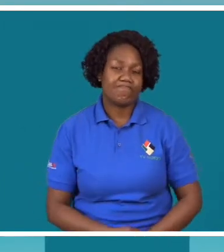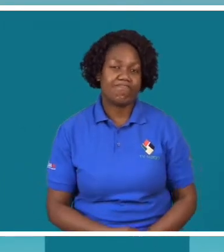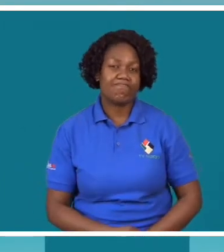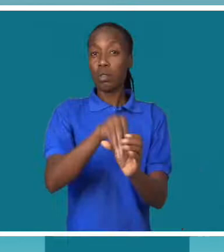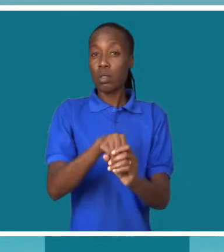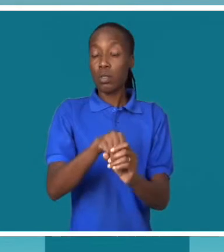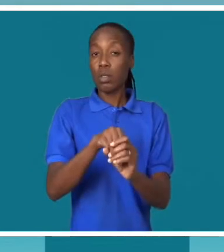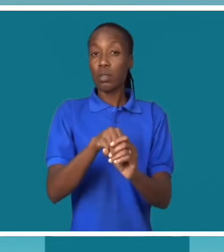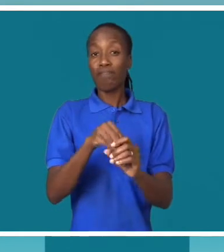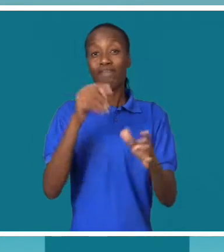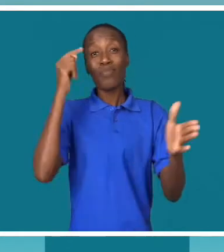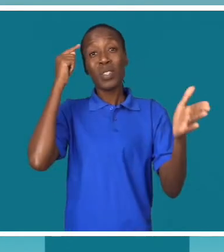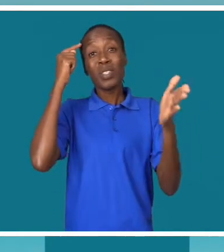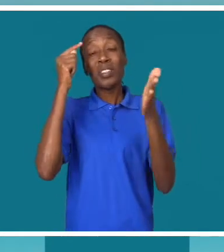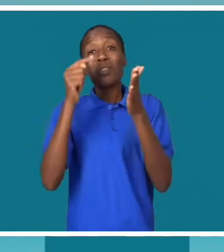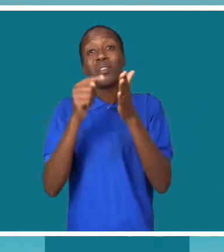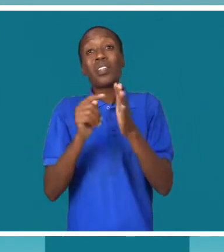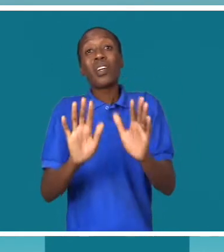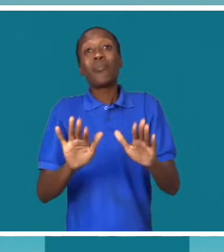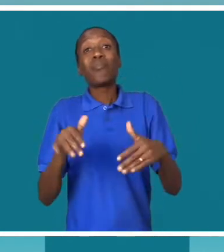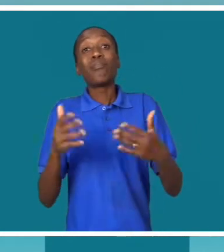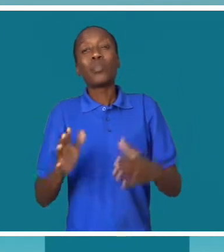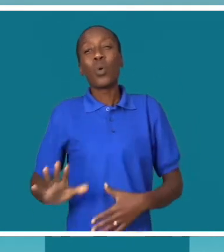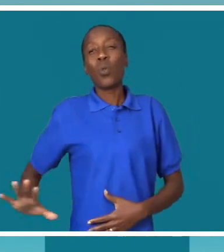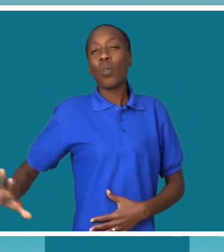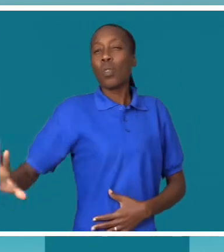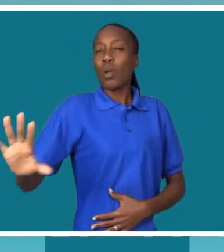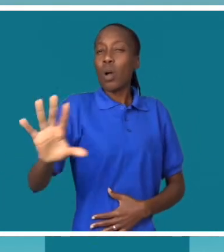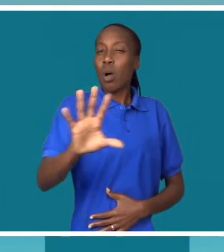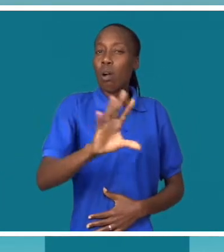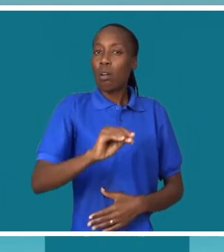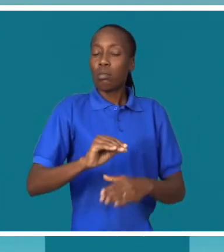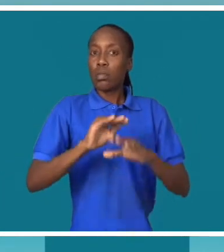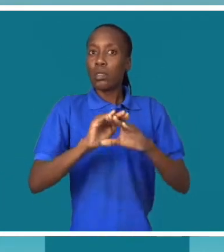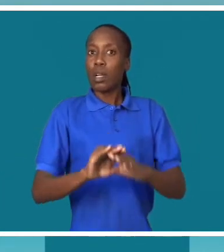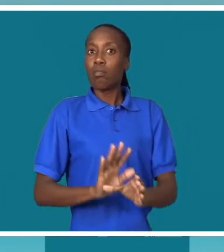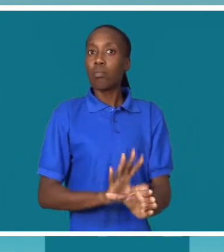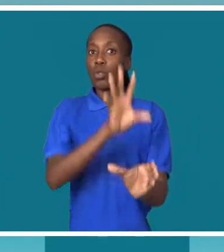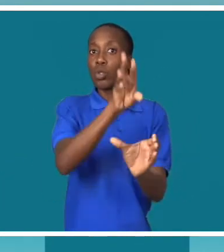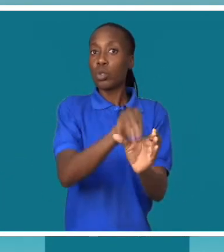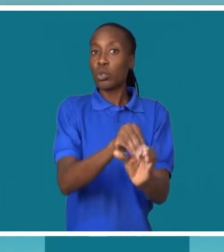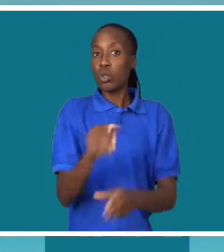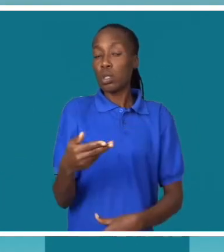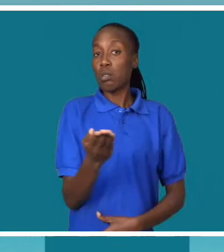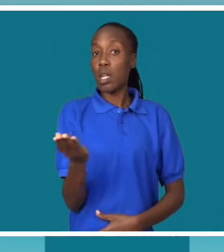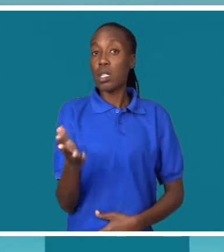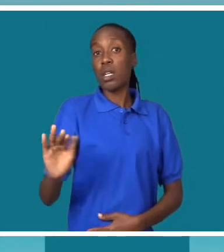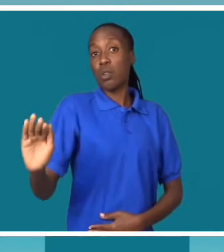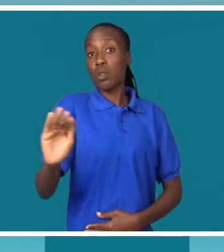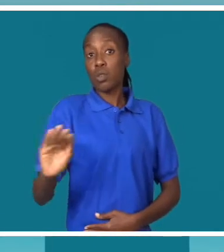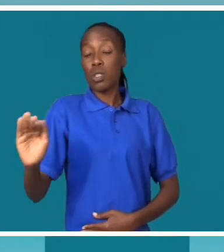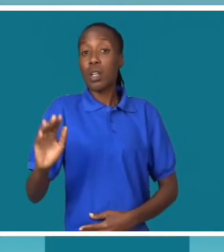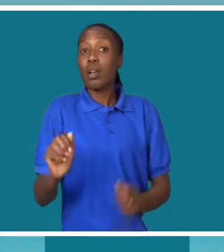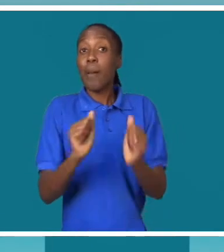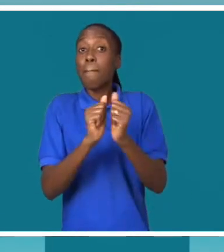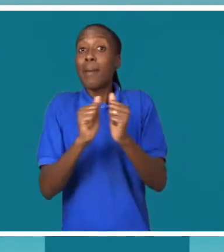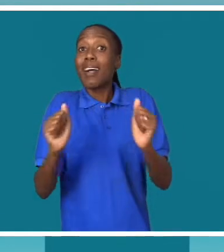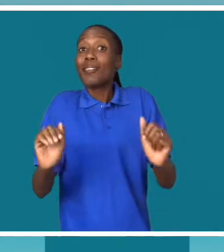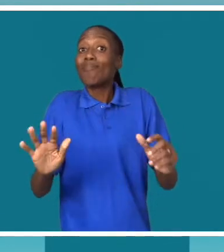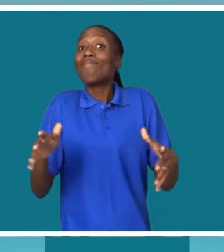A inclusão significa que todos nós fazemos parte desta sociedade,